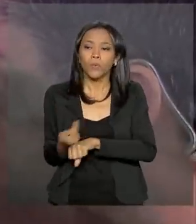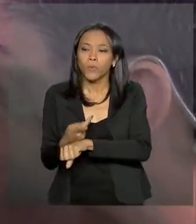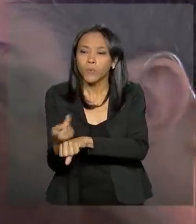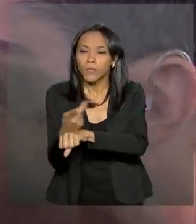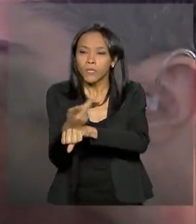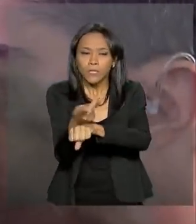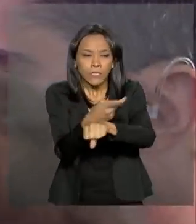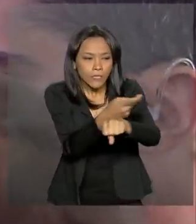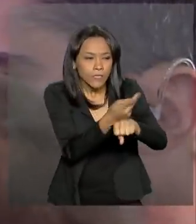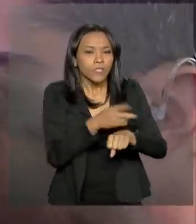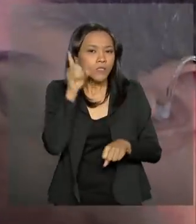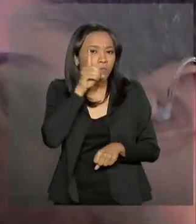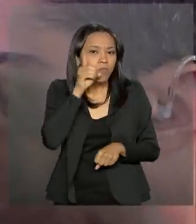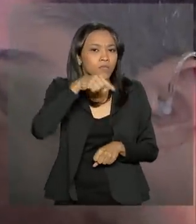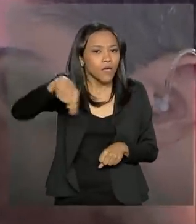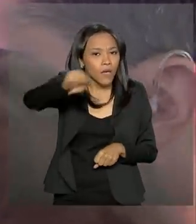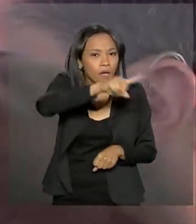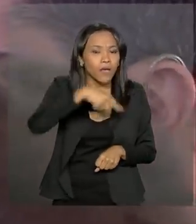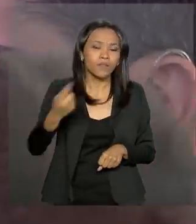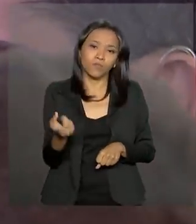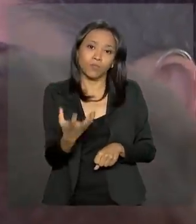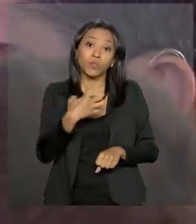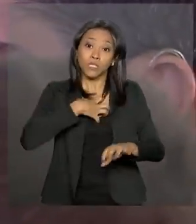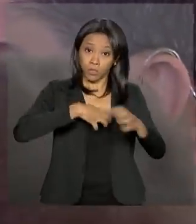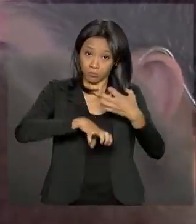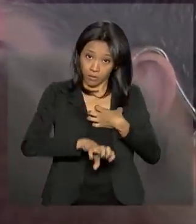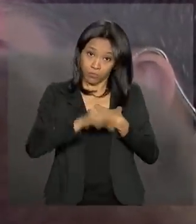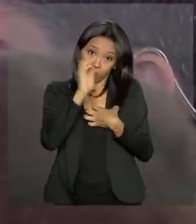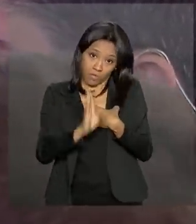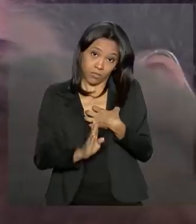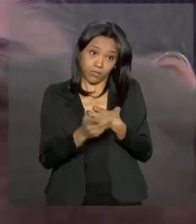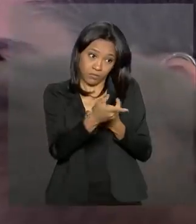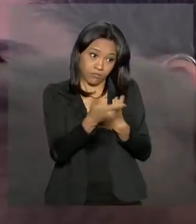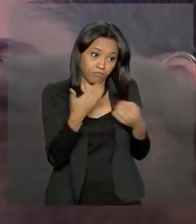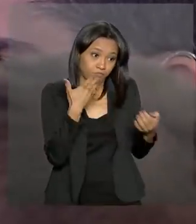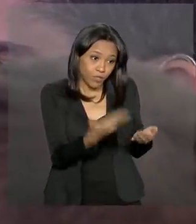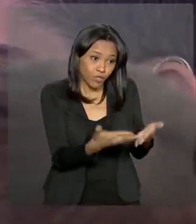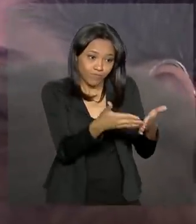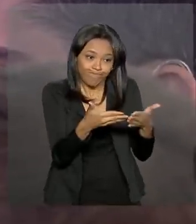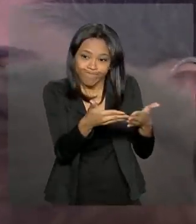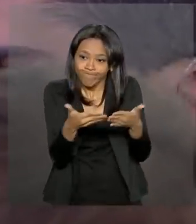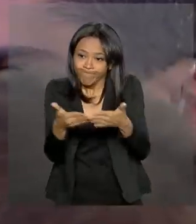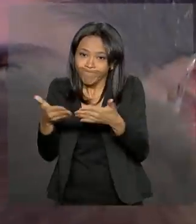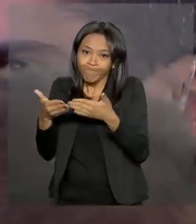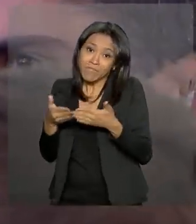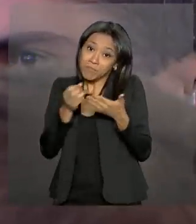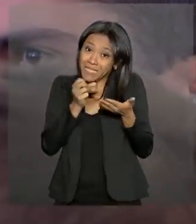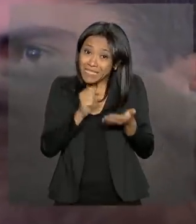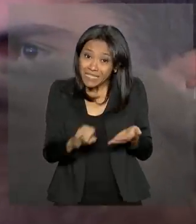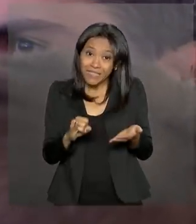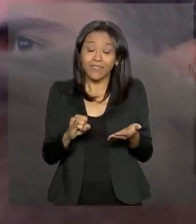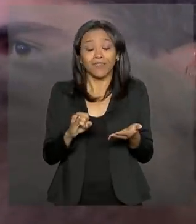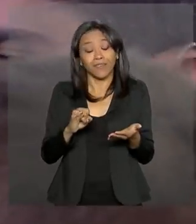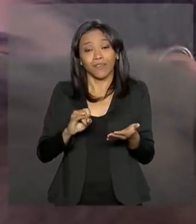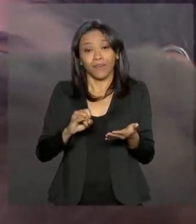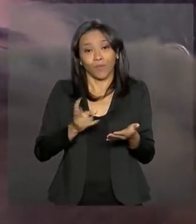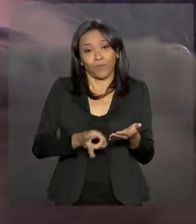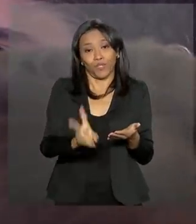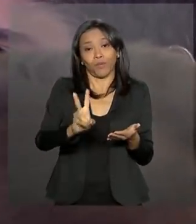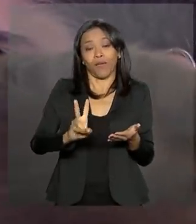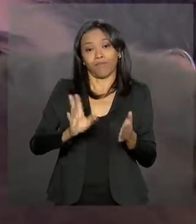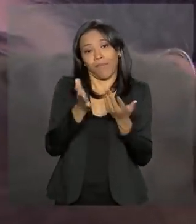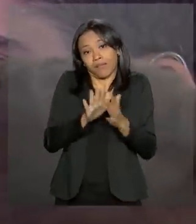apelando por espírito patriótico deles, que o Brasil é um país que, se continuar sem reformas,